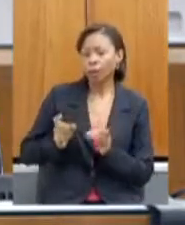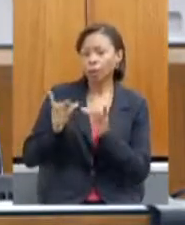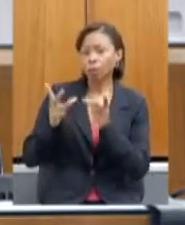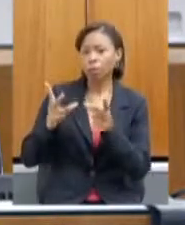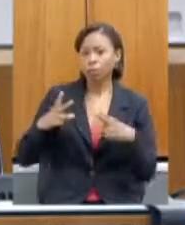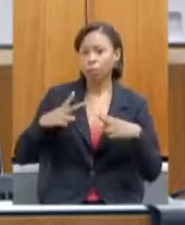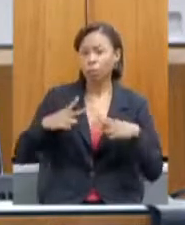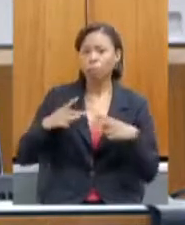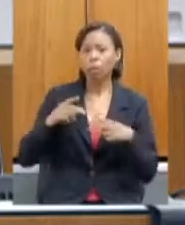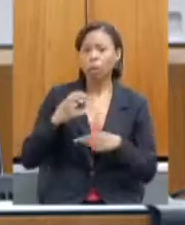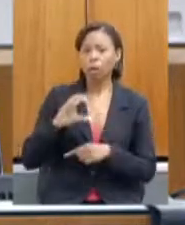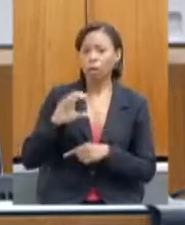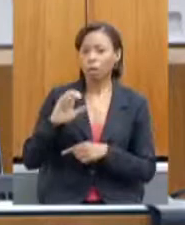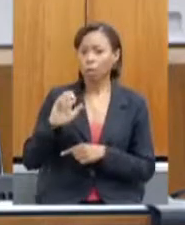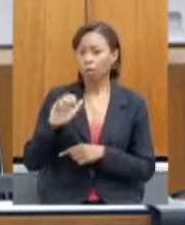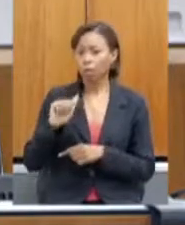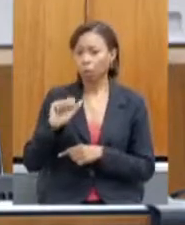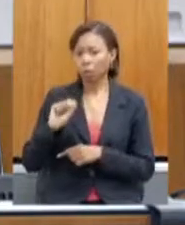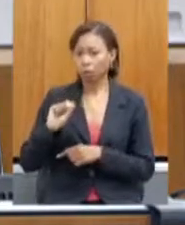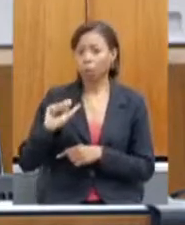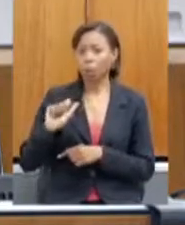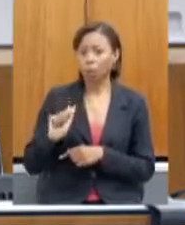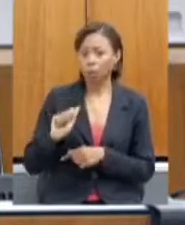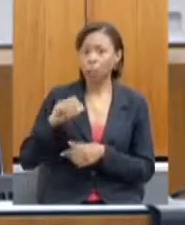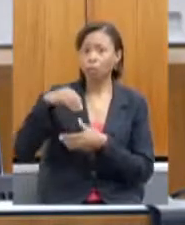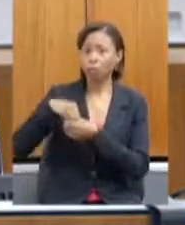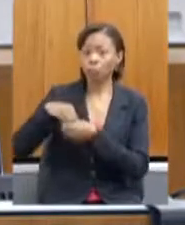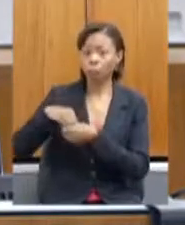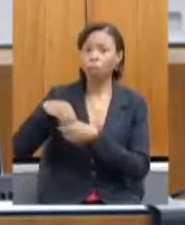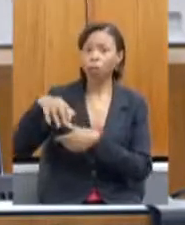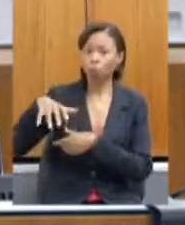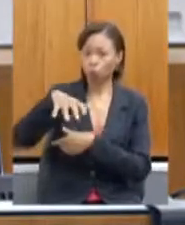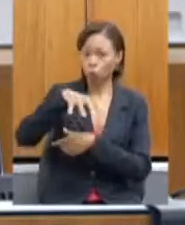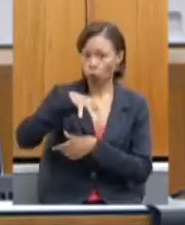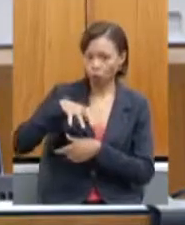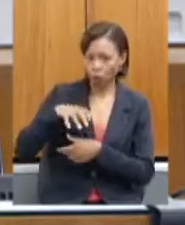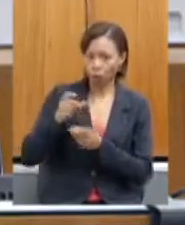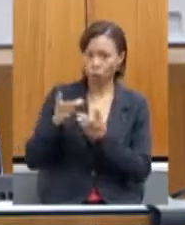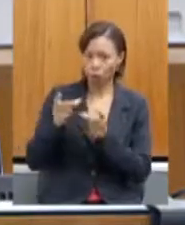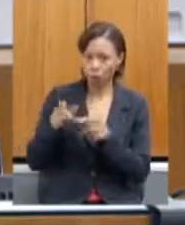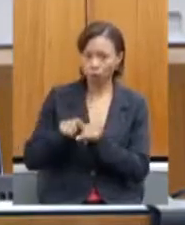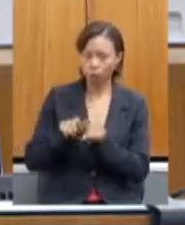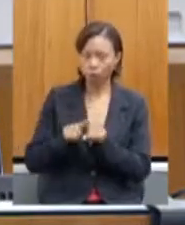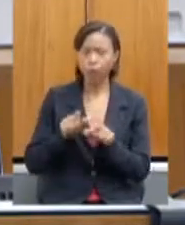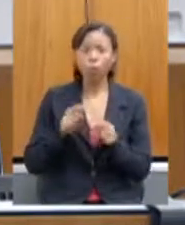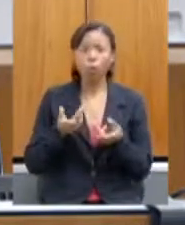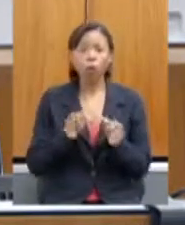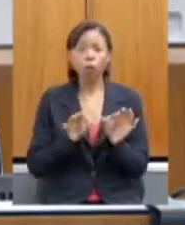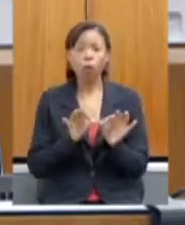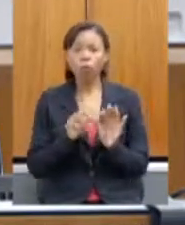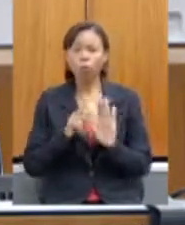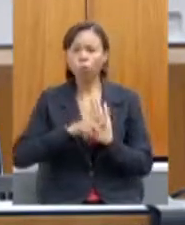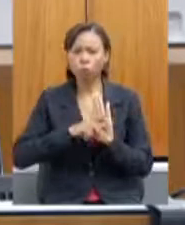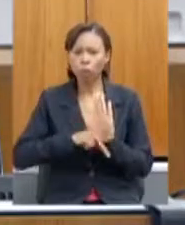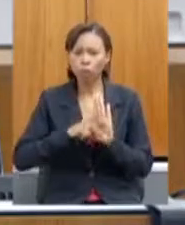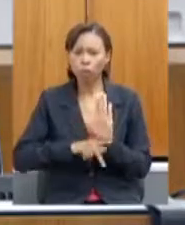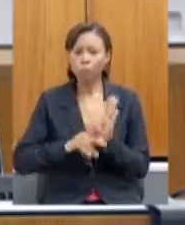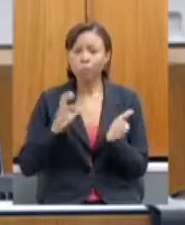mercados livres de produtor dentro dessas unidades. No programa Certifica Minas, o programa continuou,